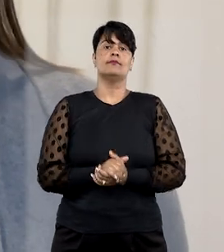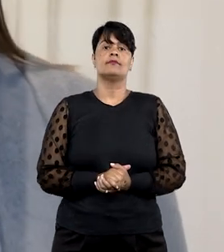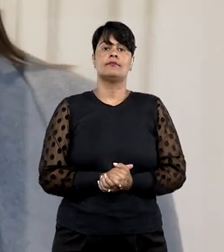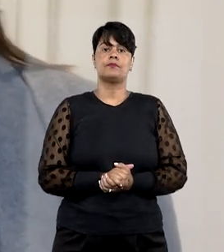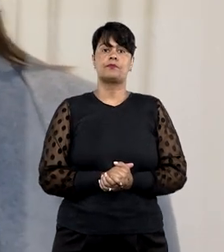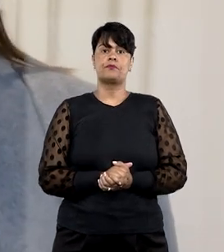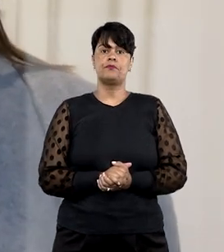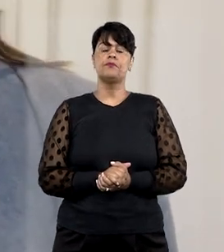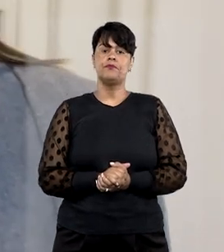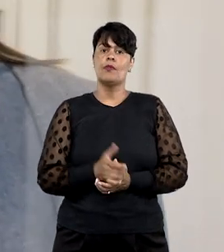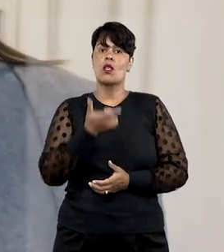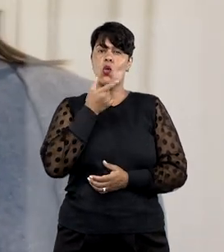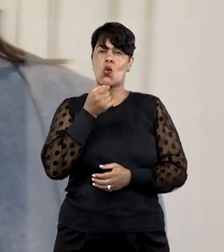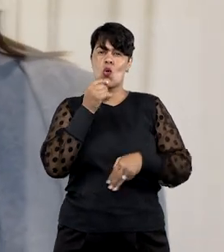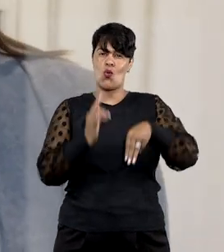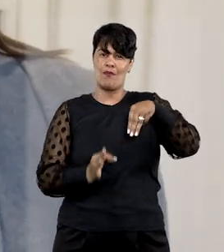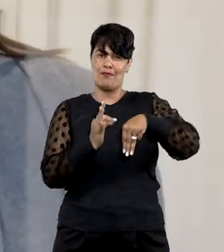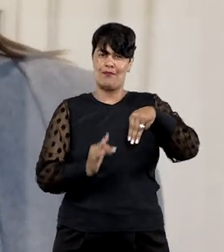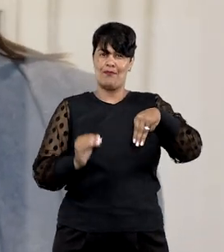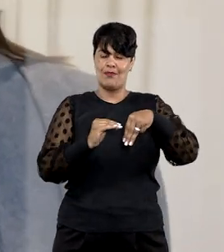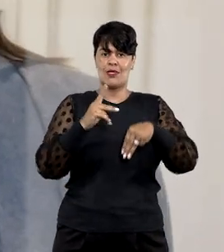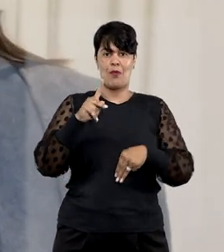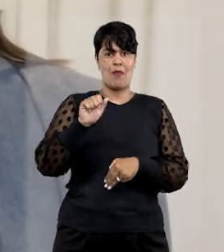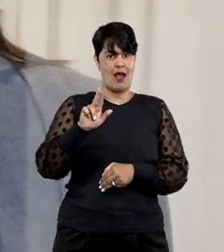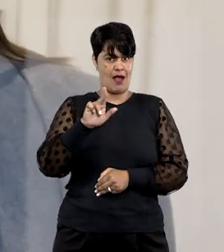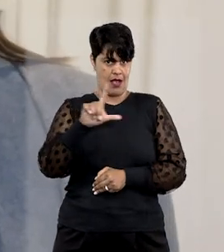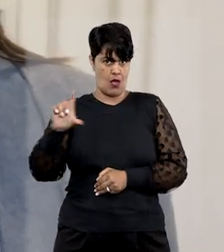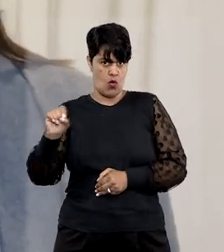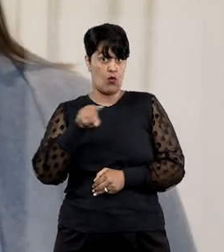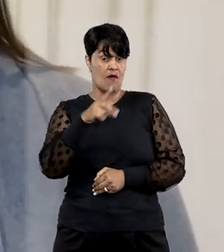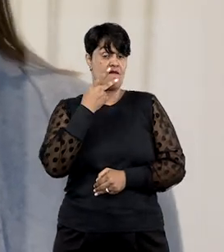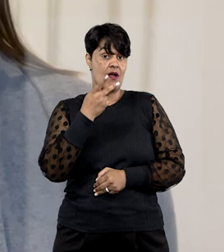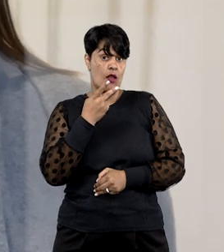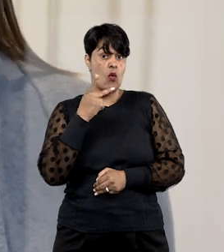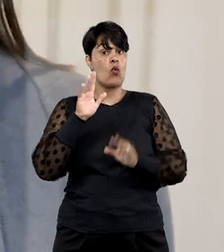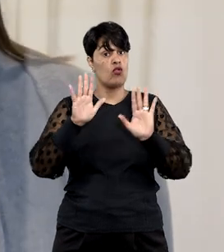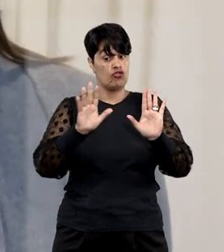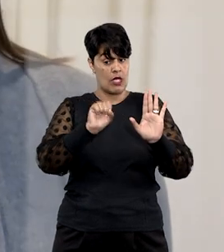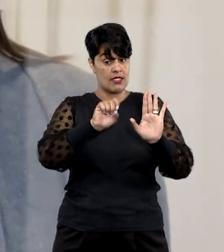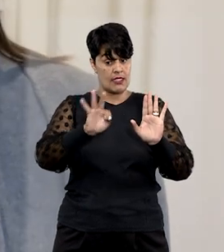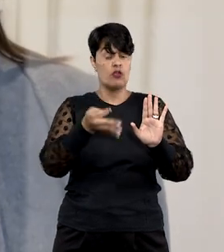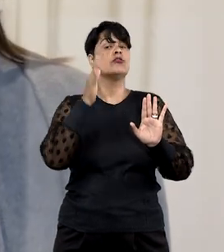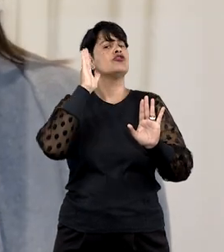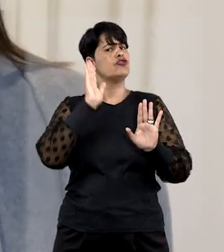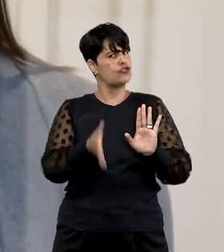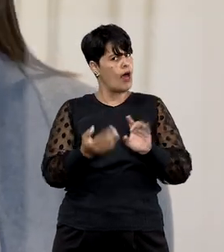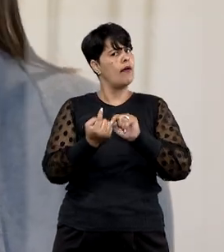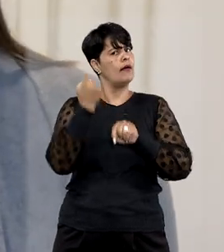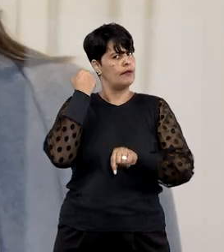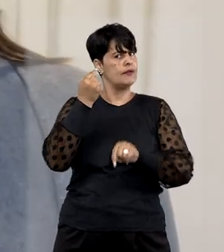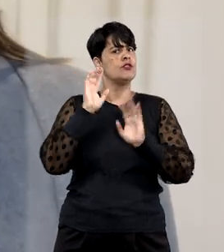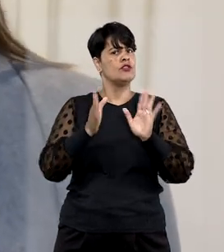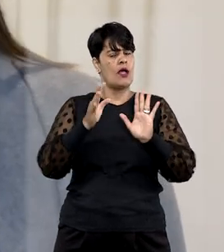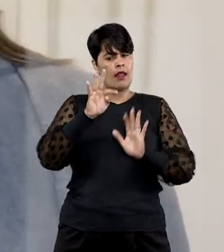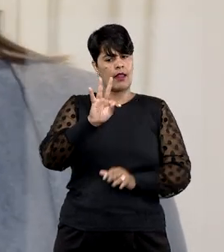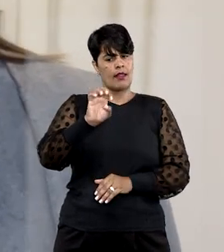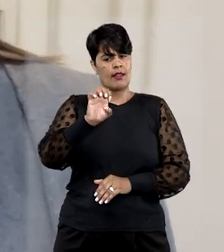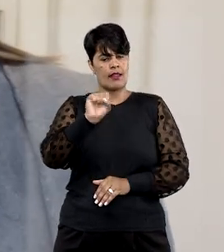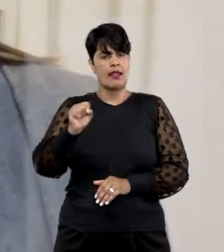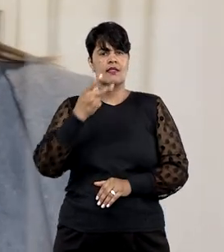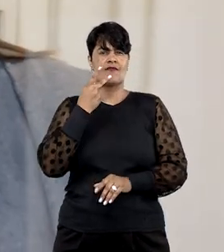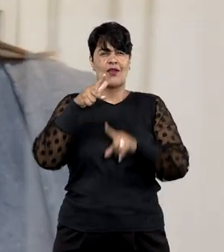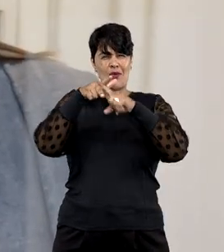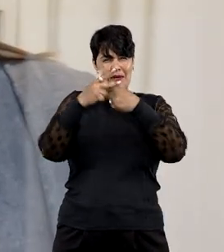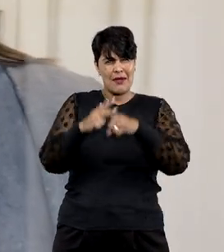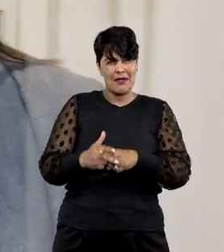-ministro Paulo de Tarso Sanseverino lembrou que o STJ já estabeleceu tese sobre a validade dos reajustes por faixa